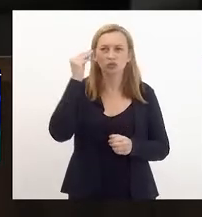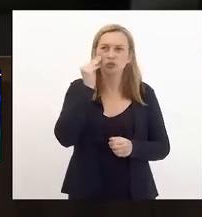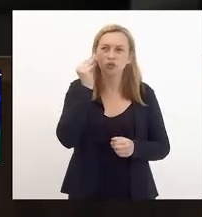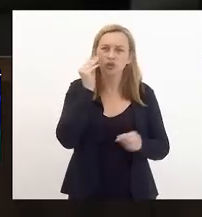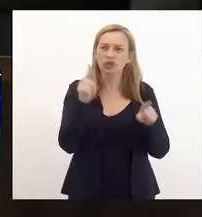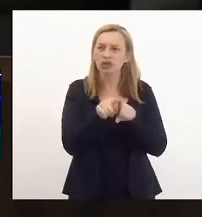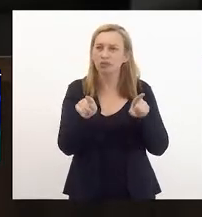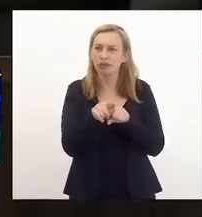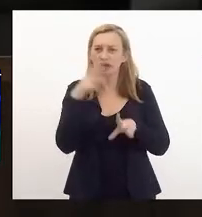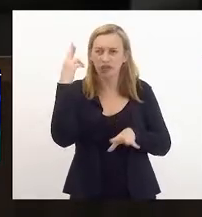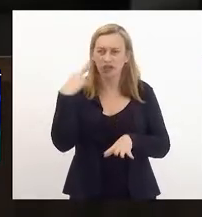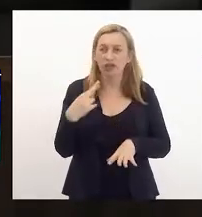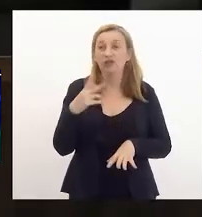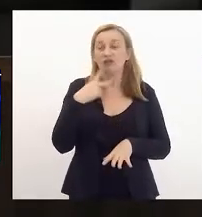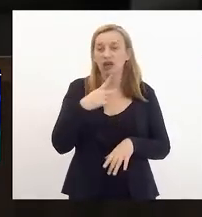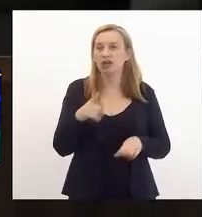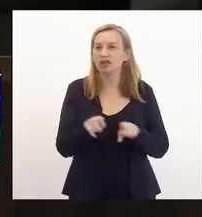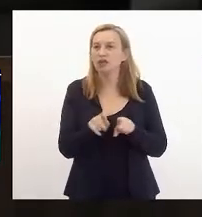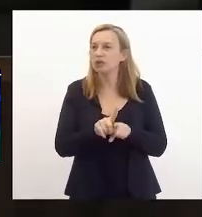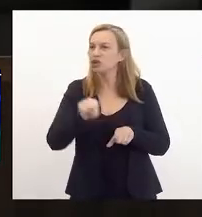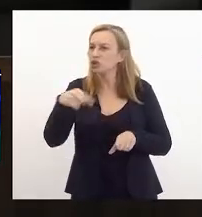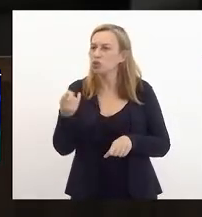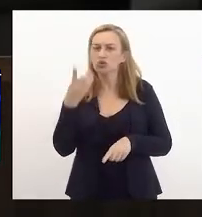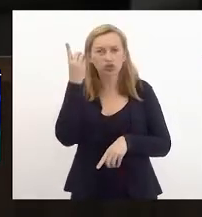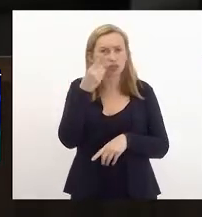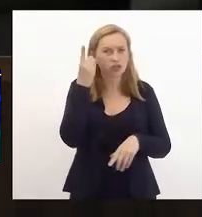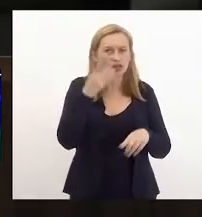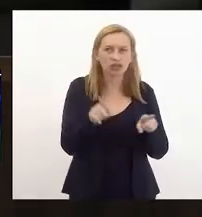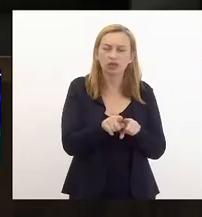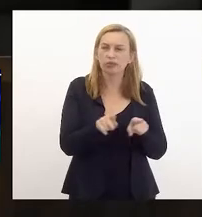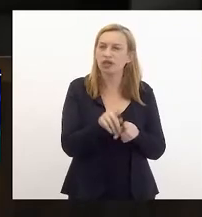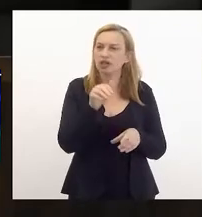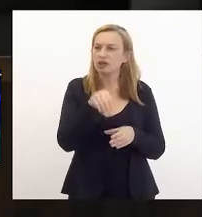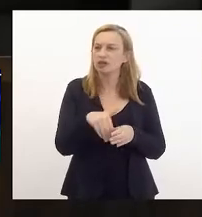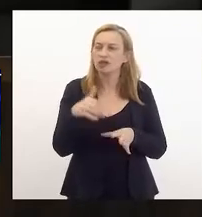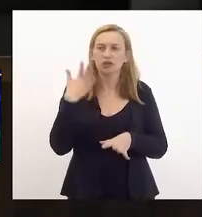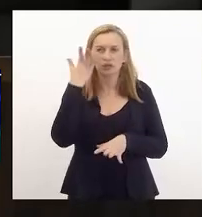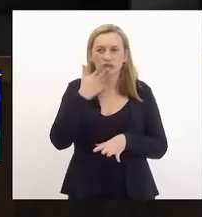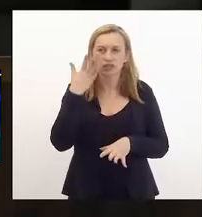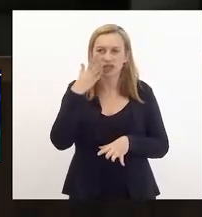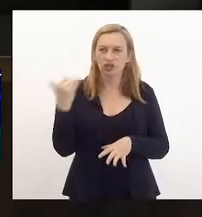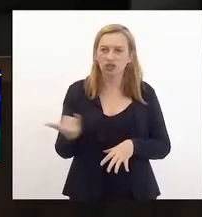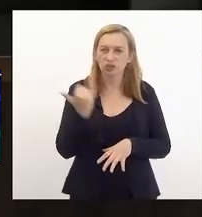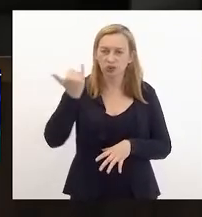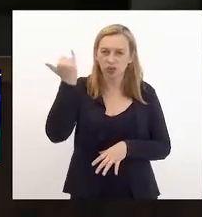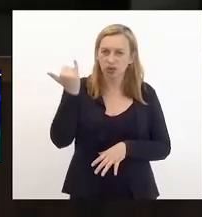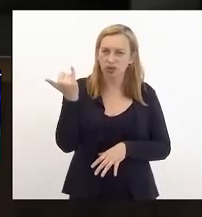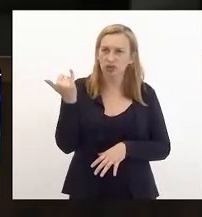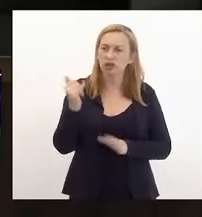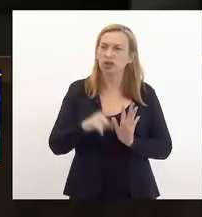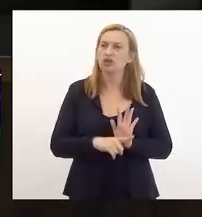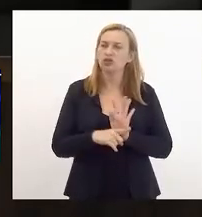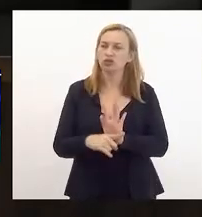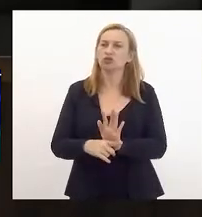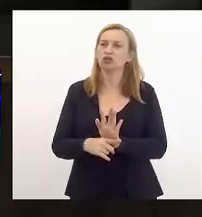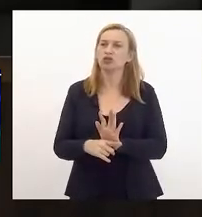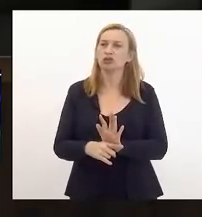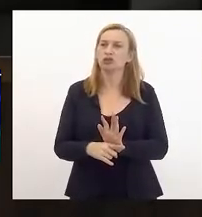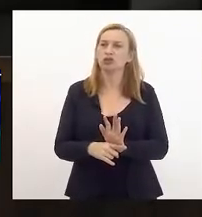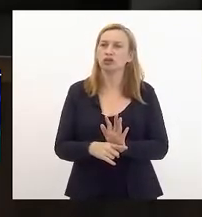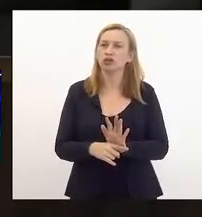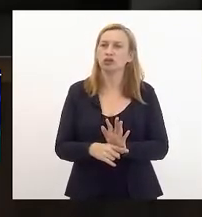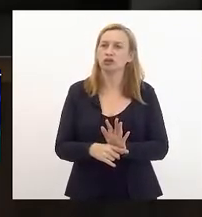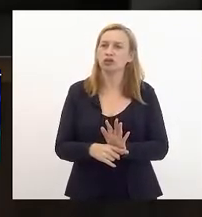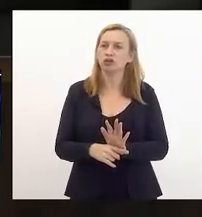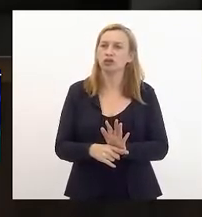Renata. E falei muito dos demais deputados, também aqui votaram mensagens importantes que ajudaram a aprovar